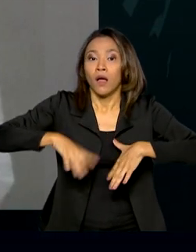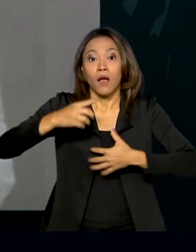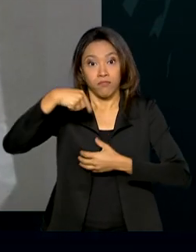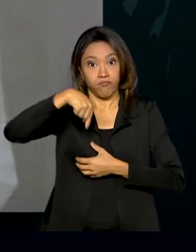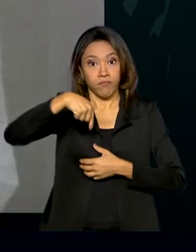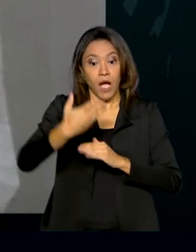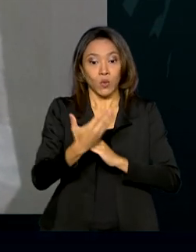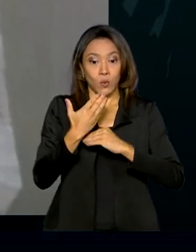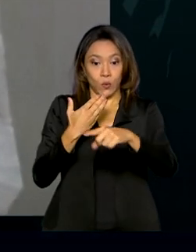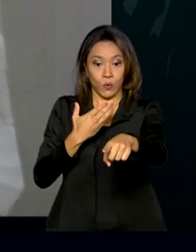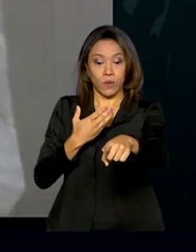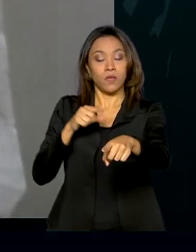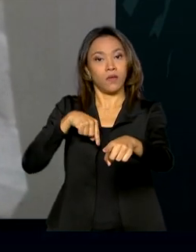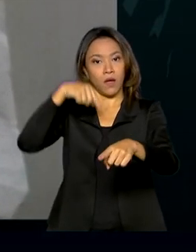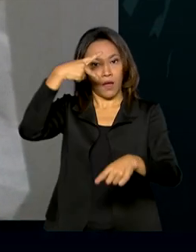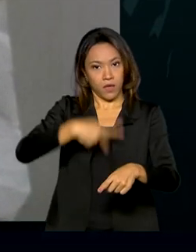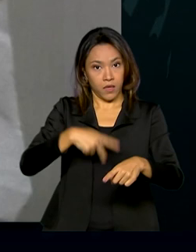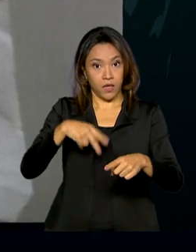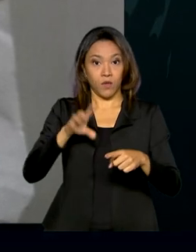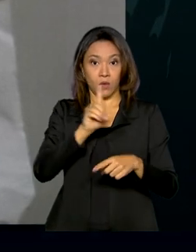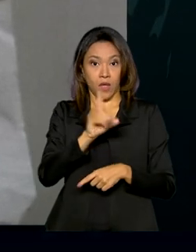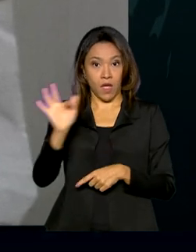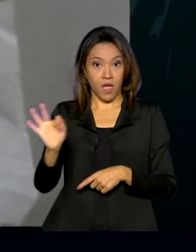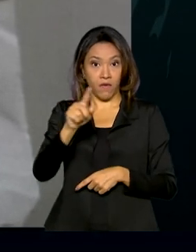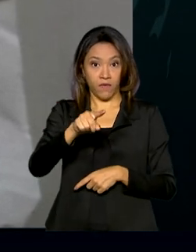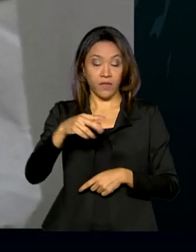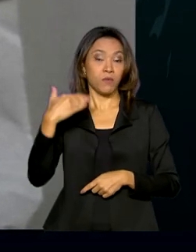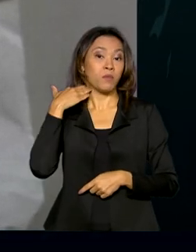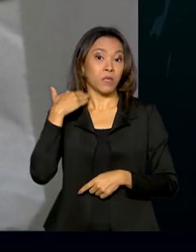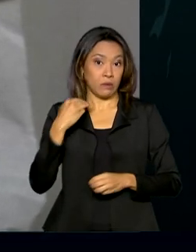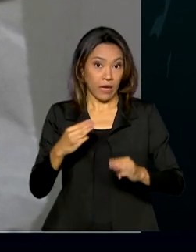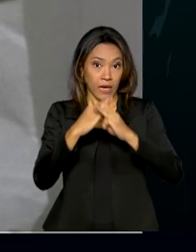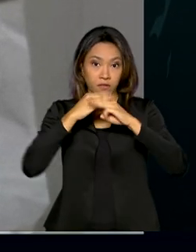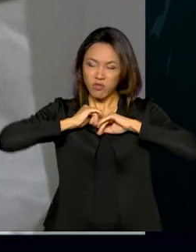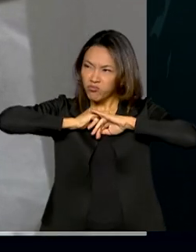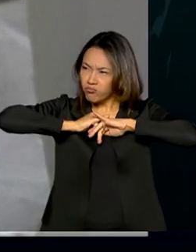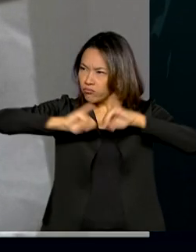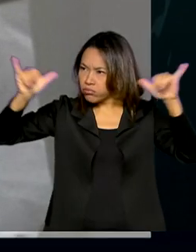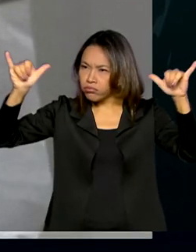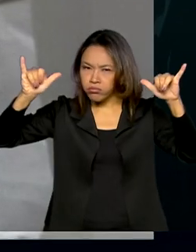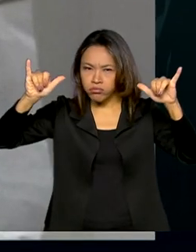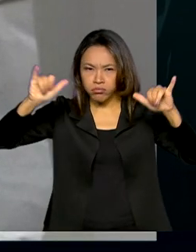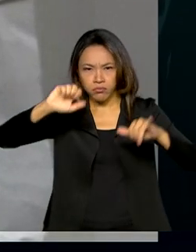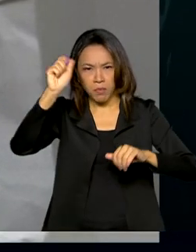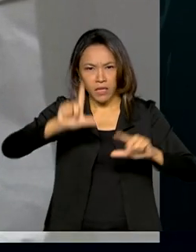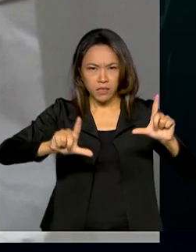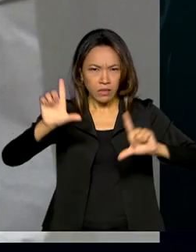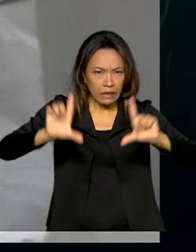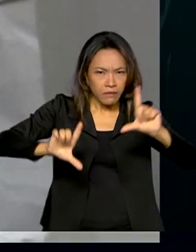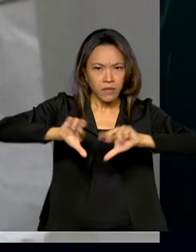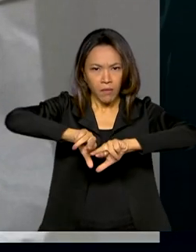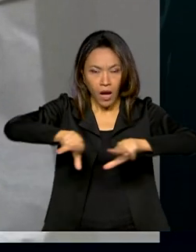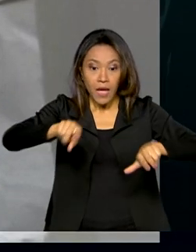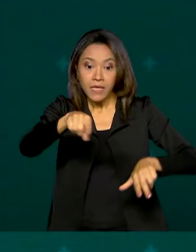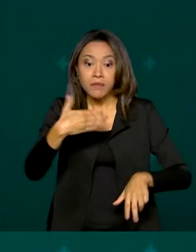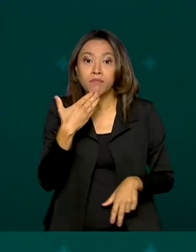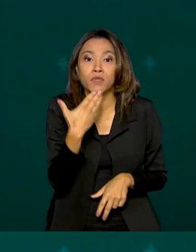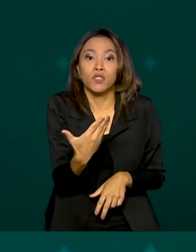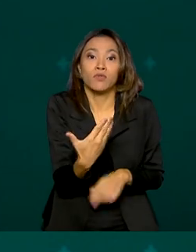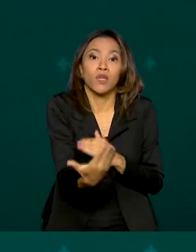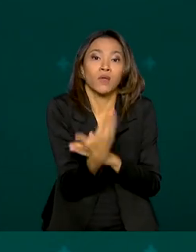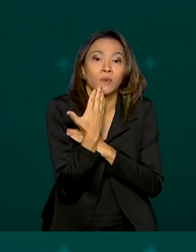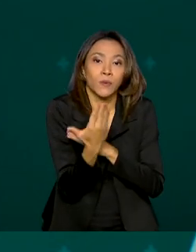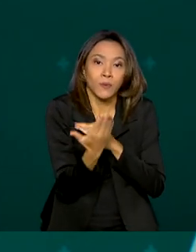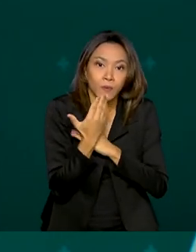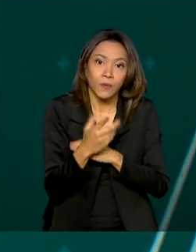no Distrito Federal foi destaque nos noticiários na semana passada. Pois bem, por causa desse pedido de socorro, a partir